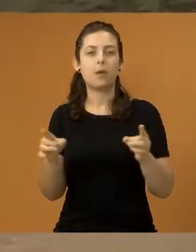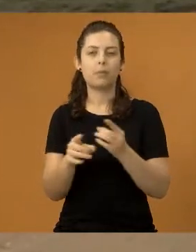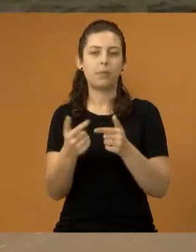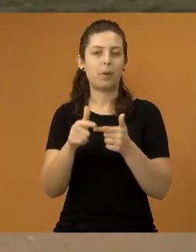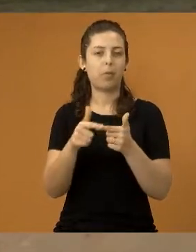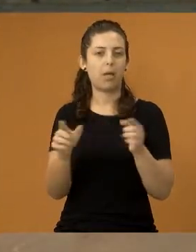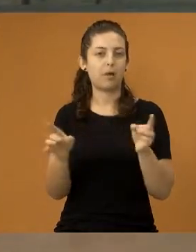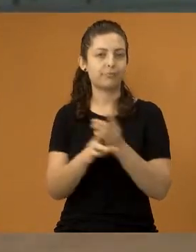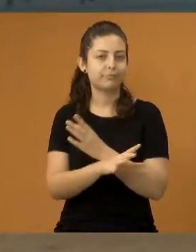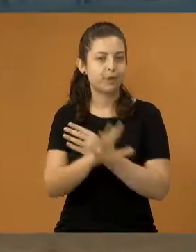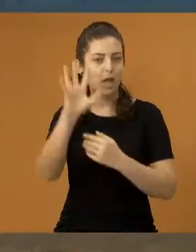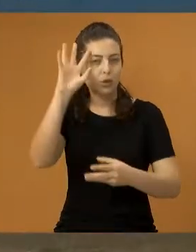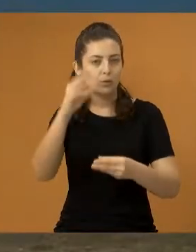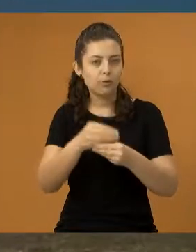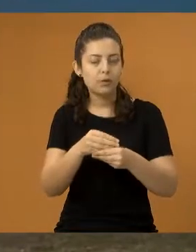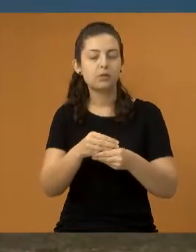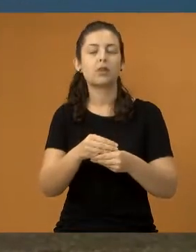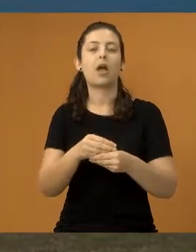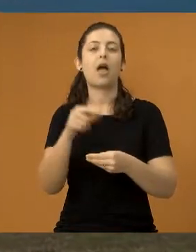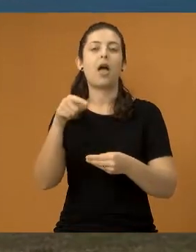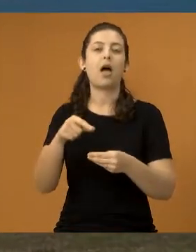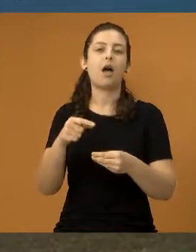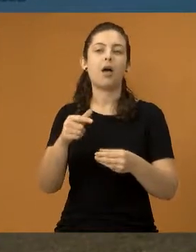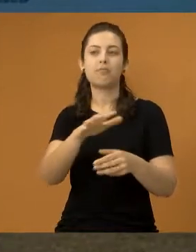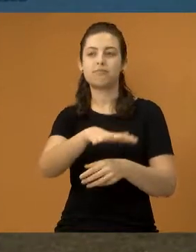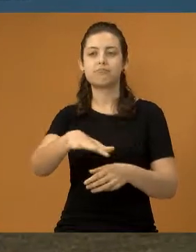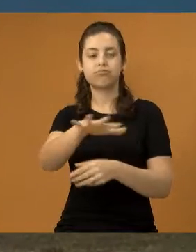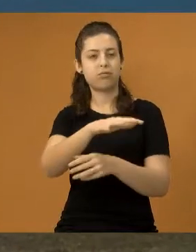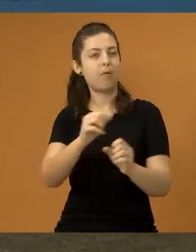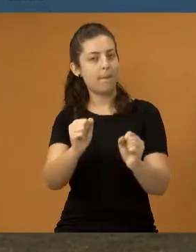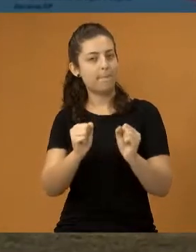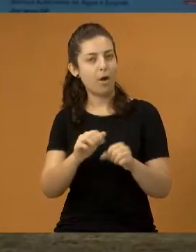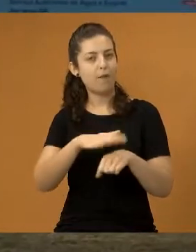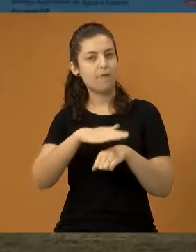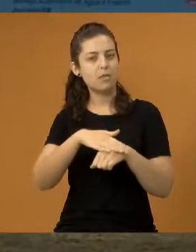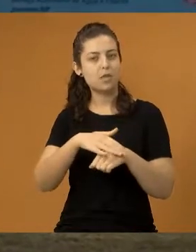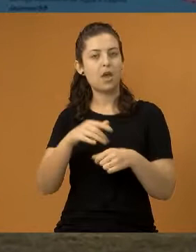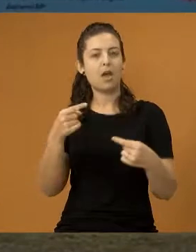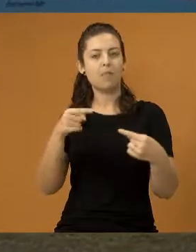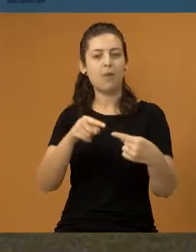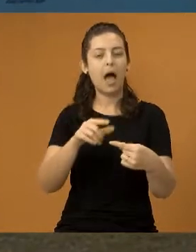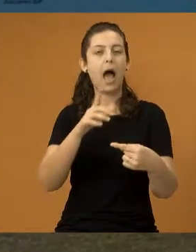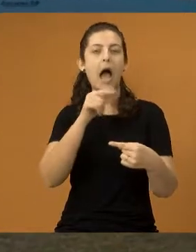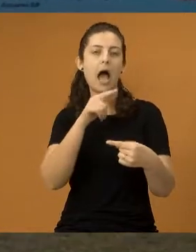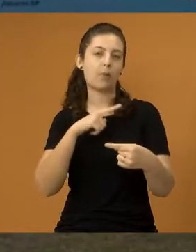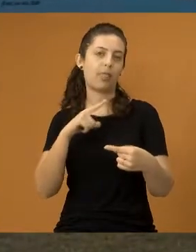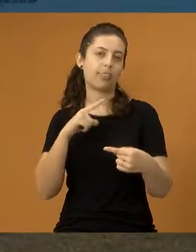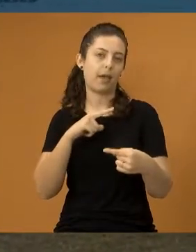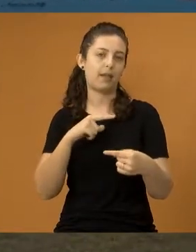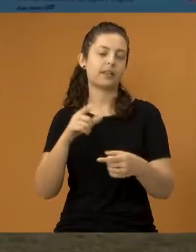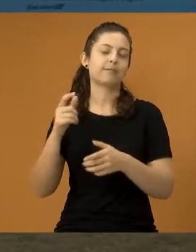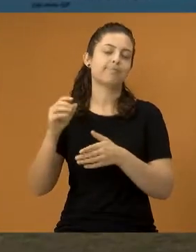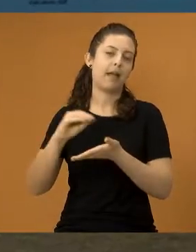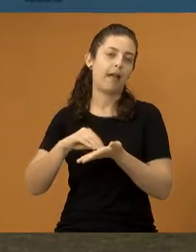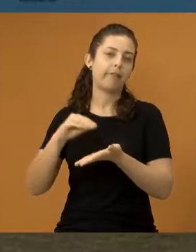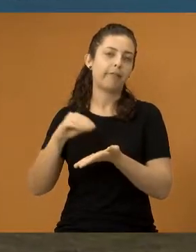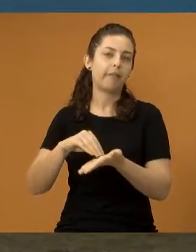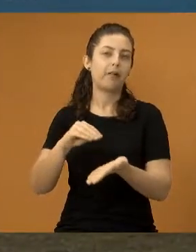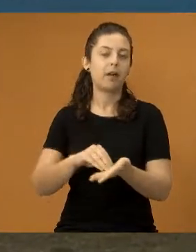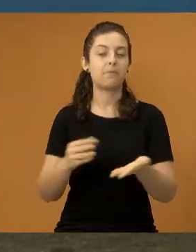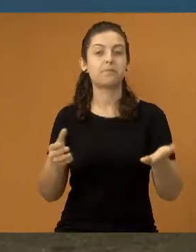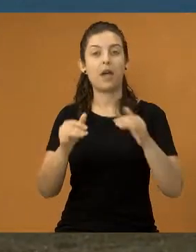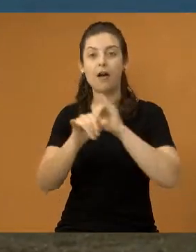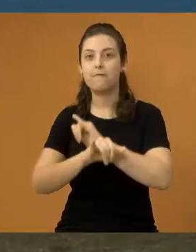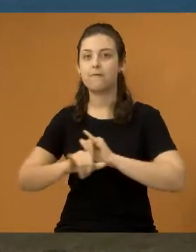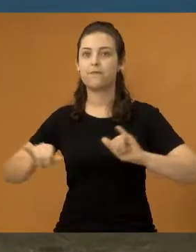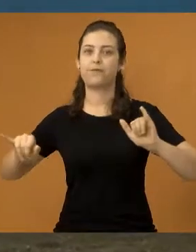já vai estar sendo resolvido e a população vai poder fazer a ligação de água que estava pendente. Outro